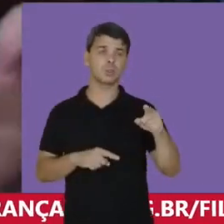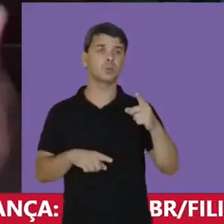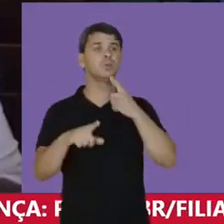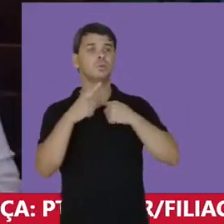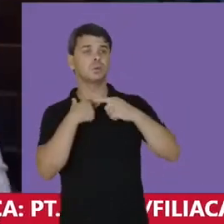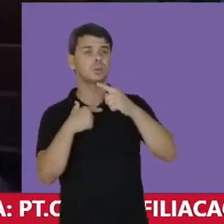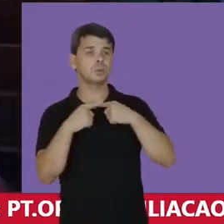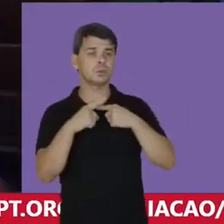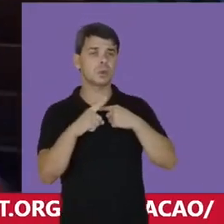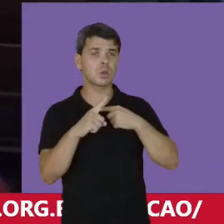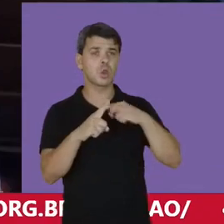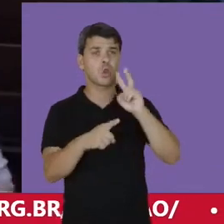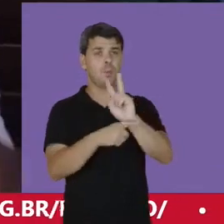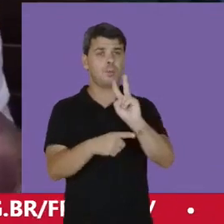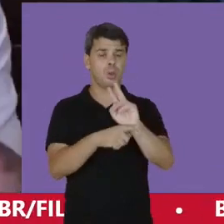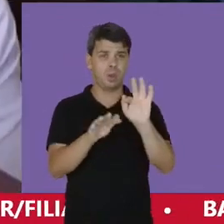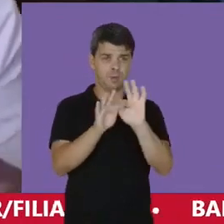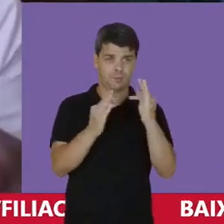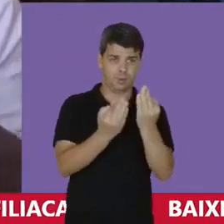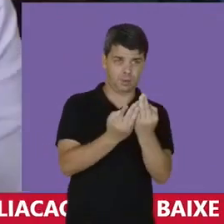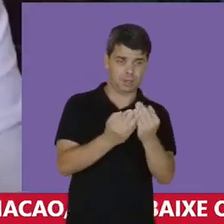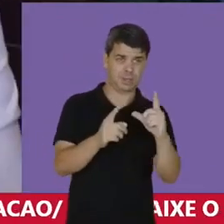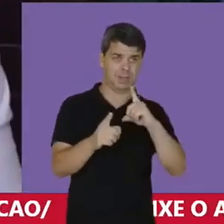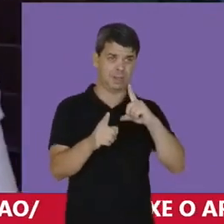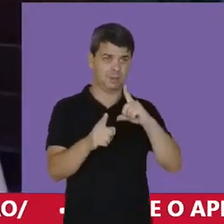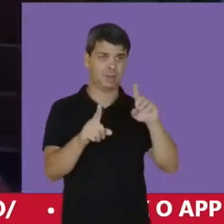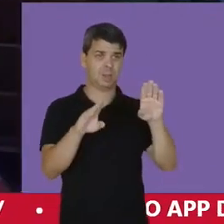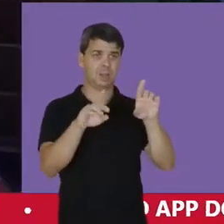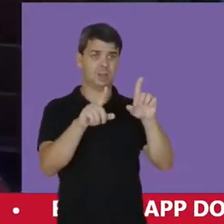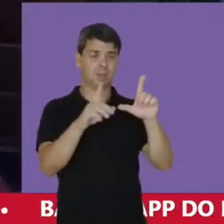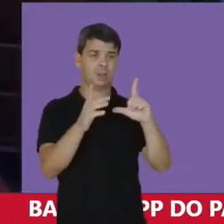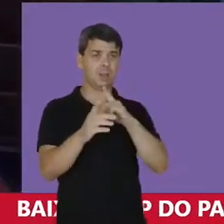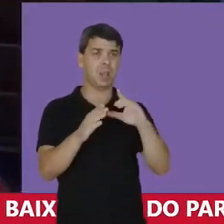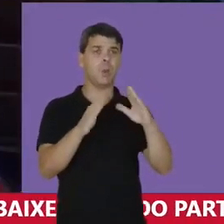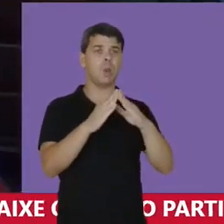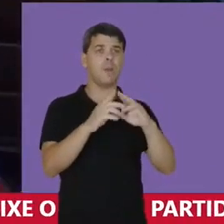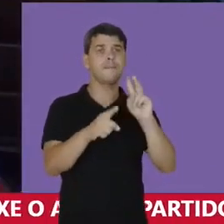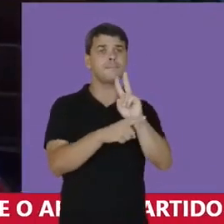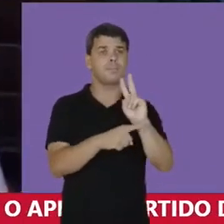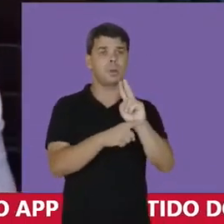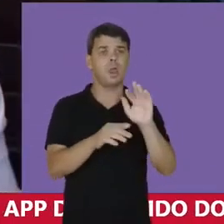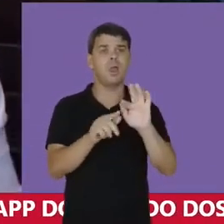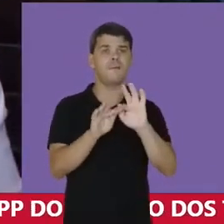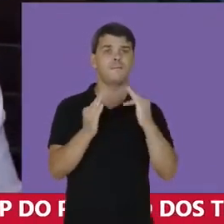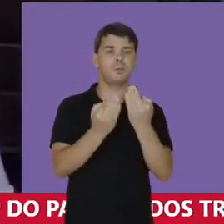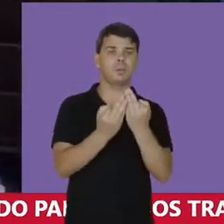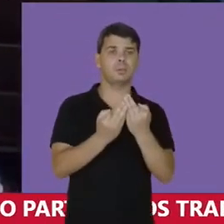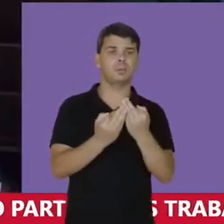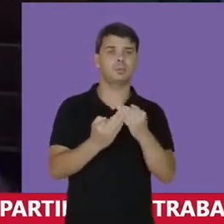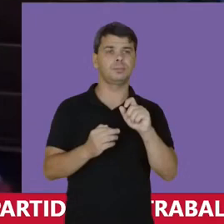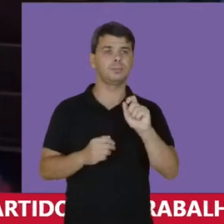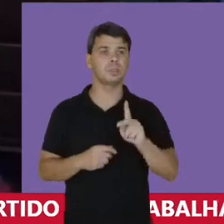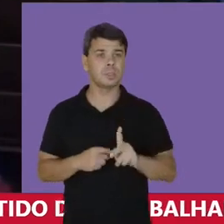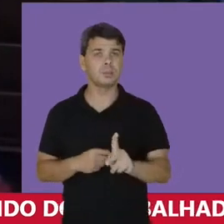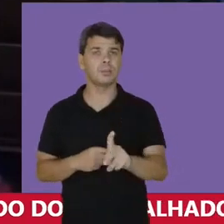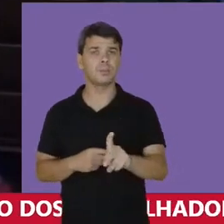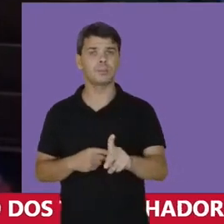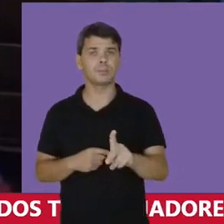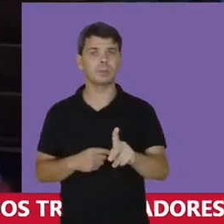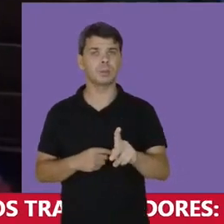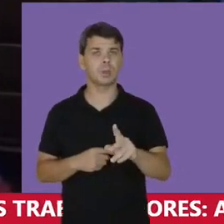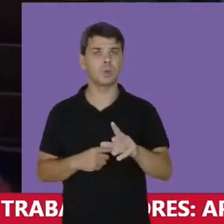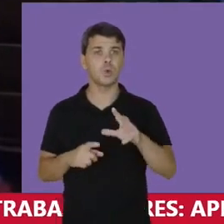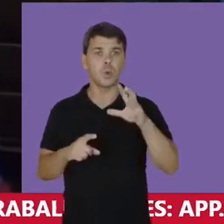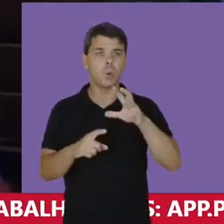desejo de proteger a família Ou de ter um lar para que a gente possa proteger a nossa família Sempre foi e sempre será